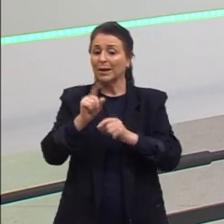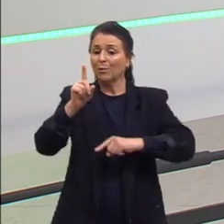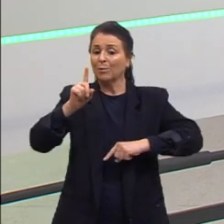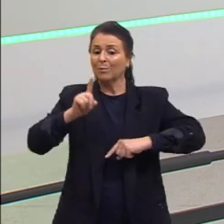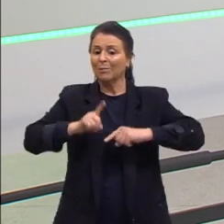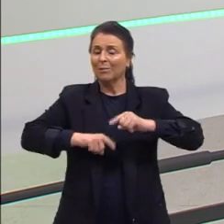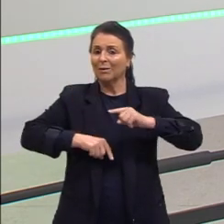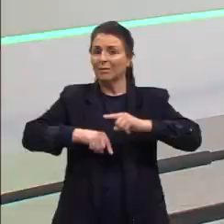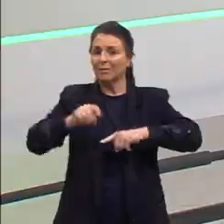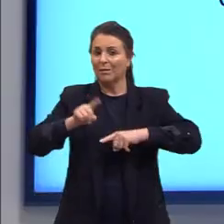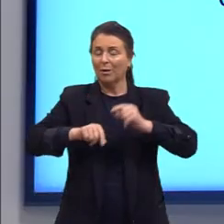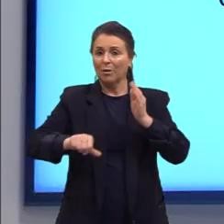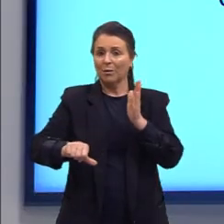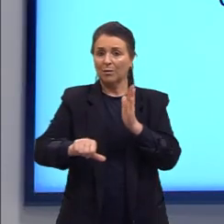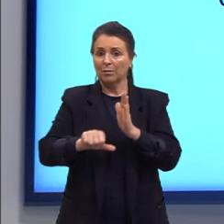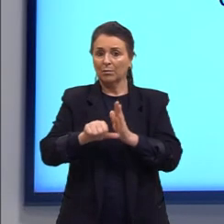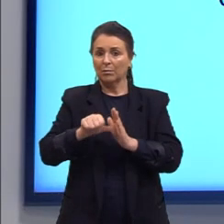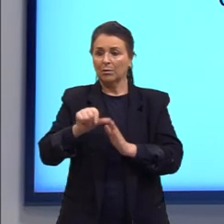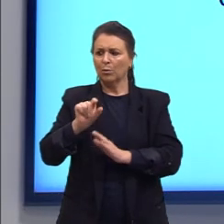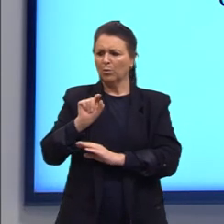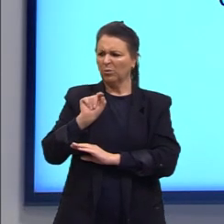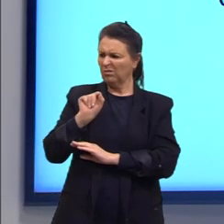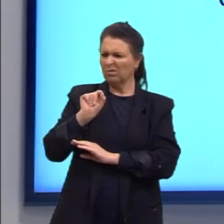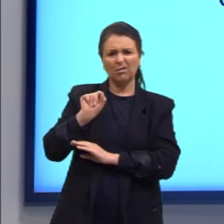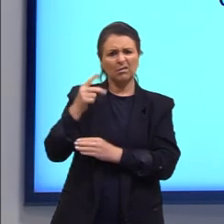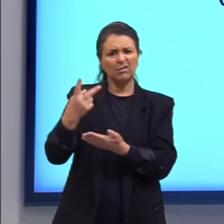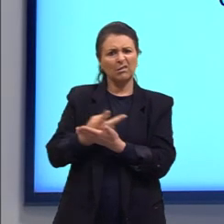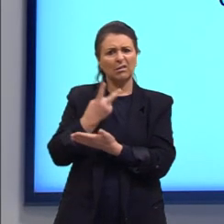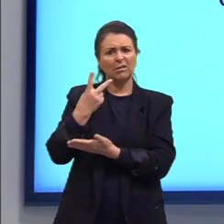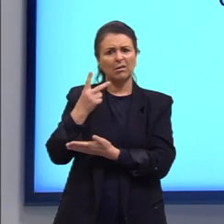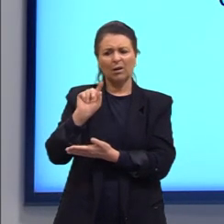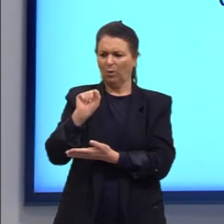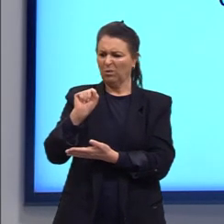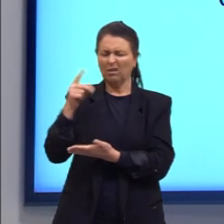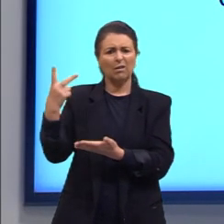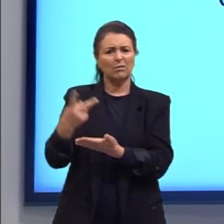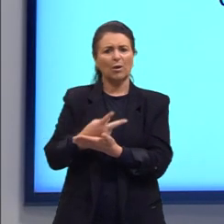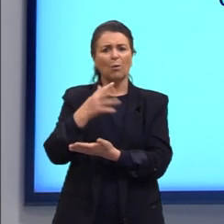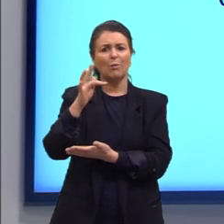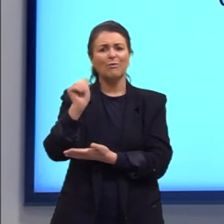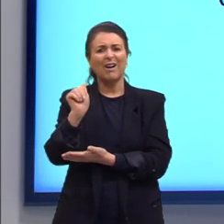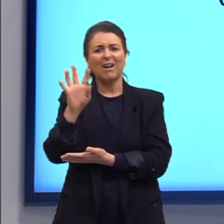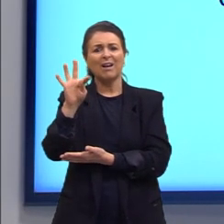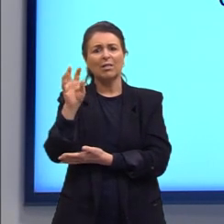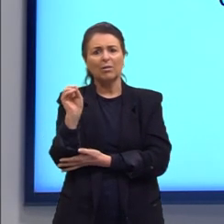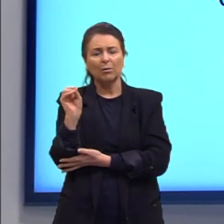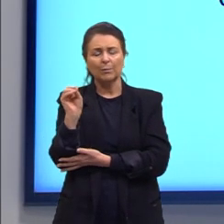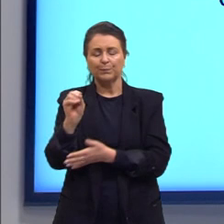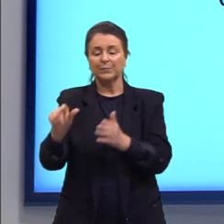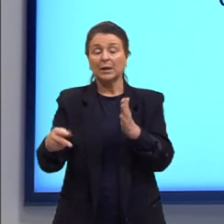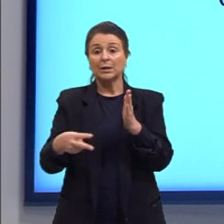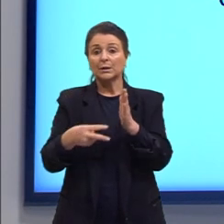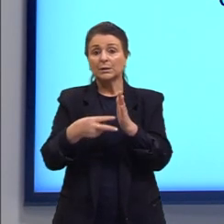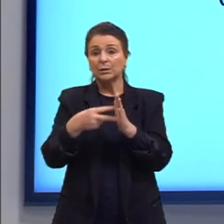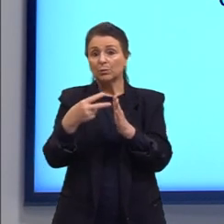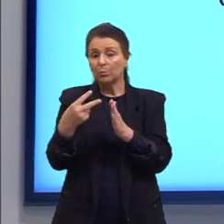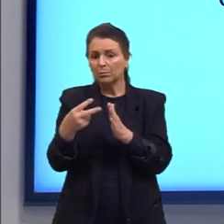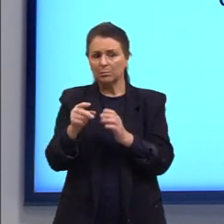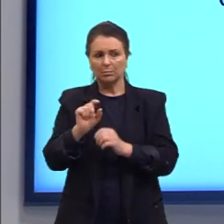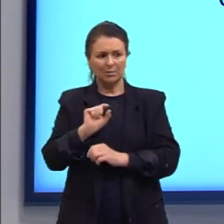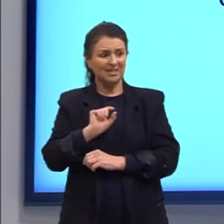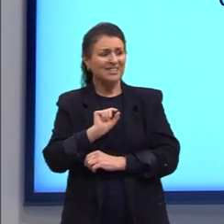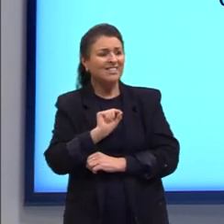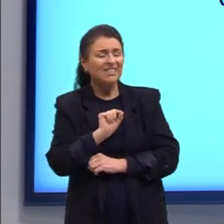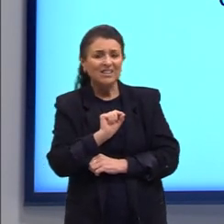Primeira, o que está acontecendo? Qual foi o fato ocorrido? Segunda, quem?